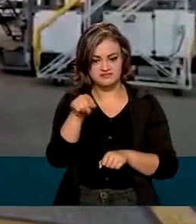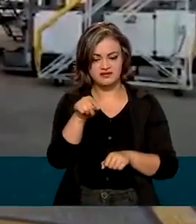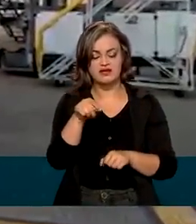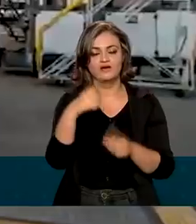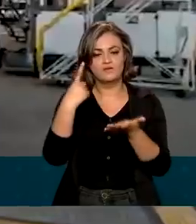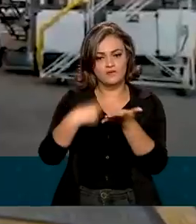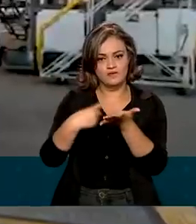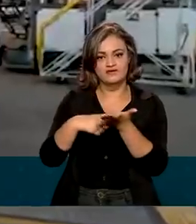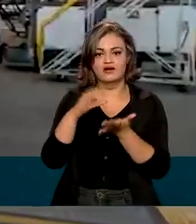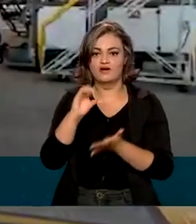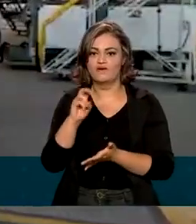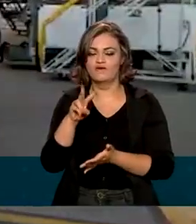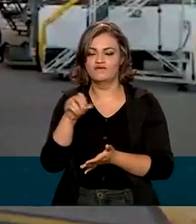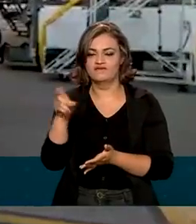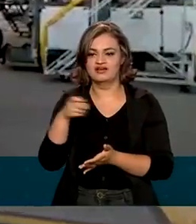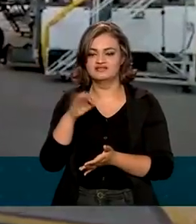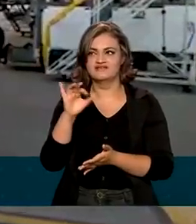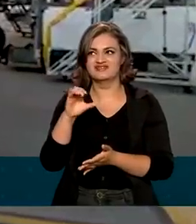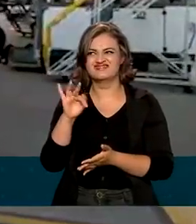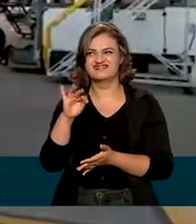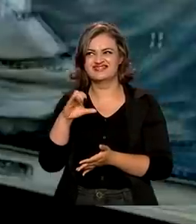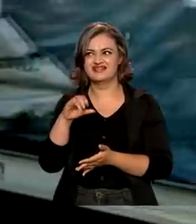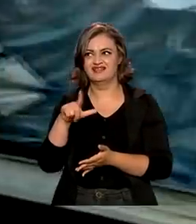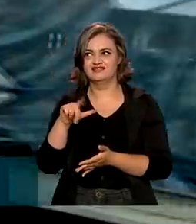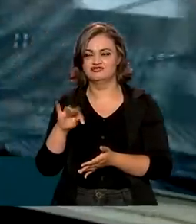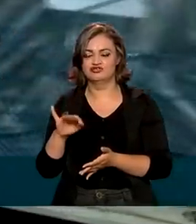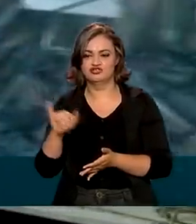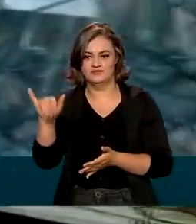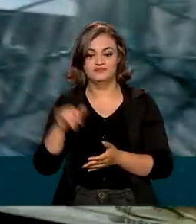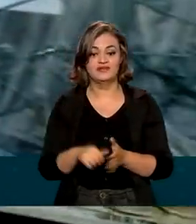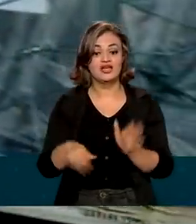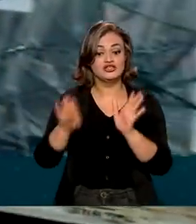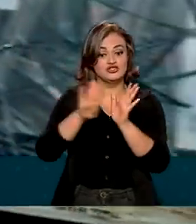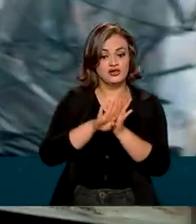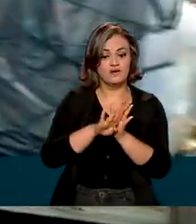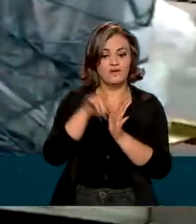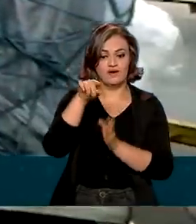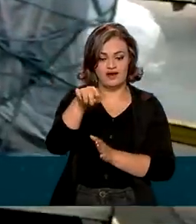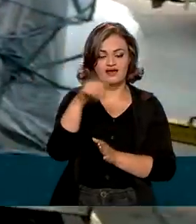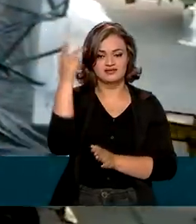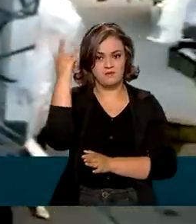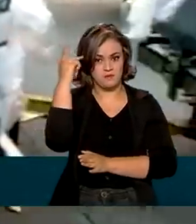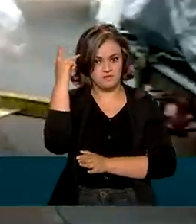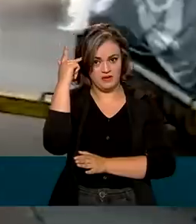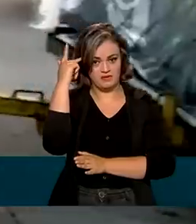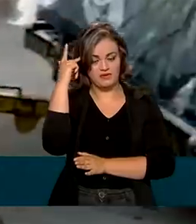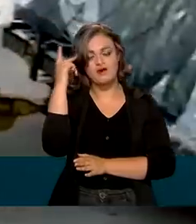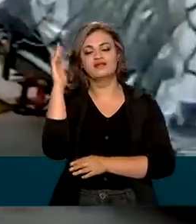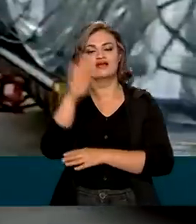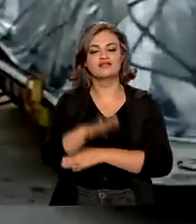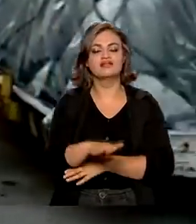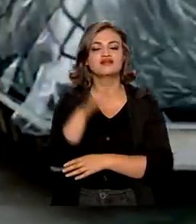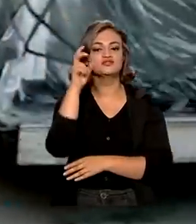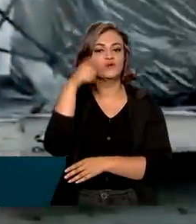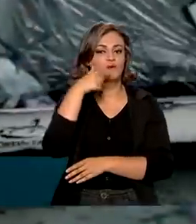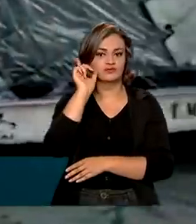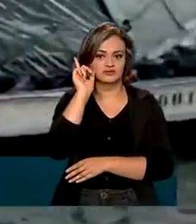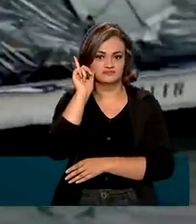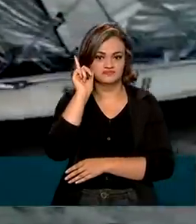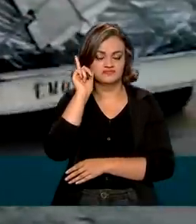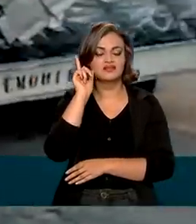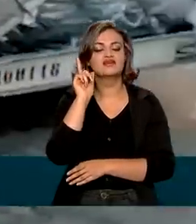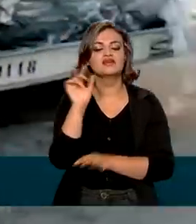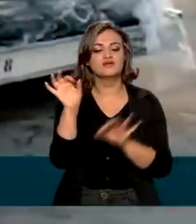consórcio COVAX Facility. A carga chegou ao aeroporto de Guarulhos, em São Paulo, na tarde desta quinta-feira